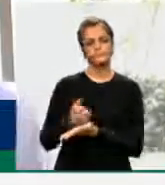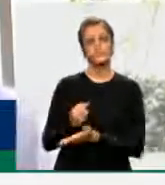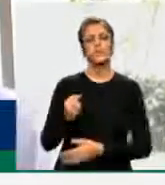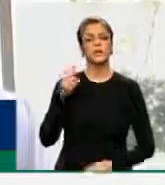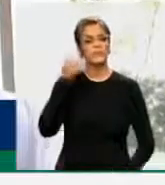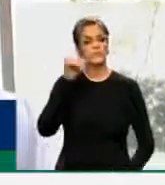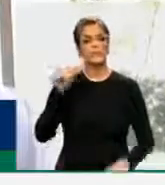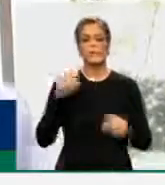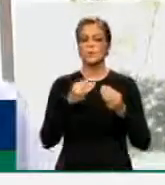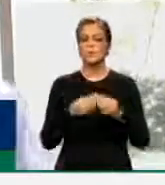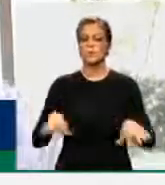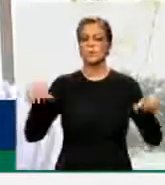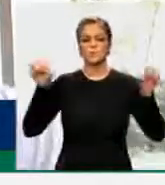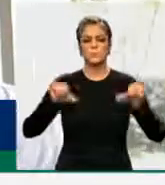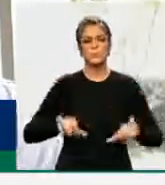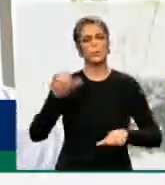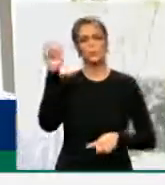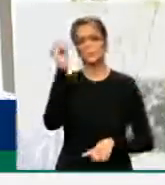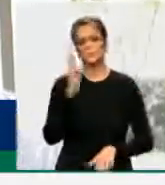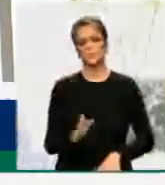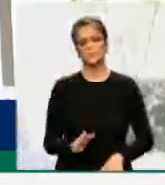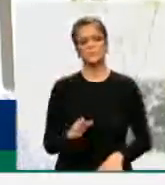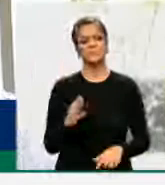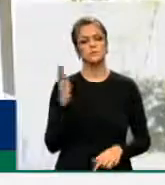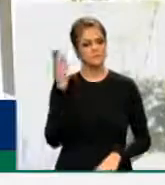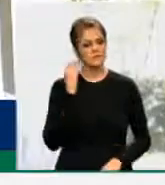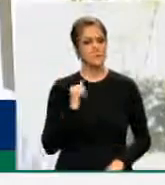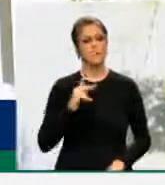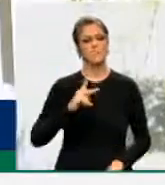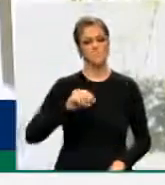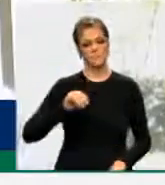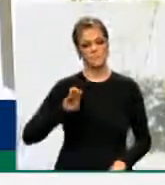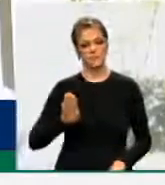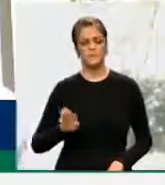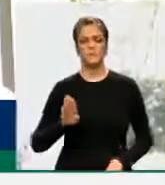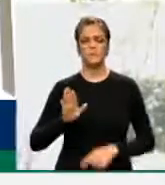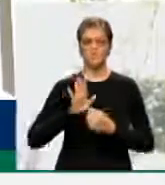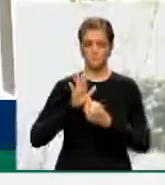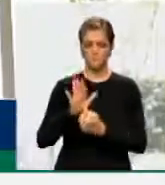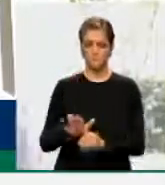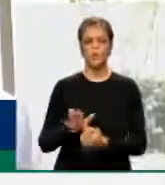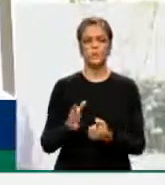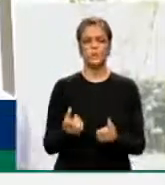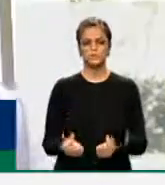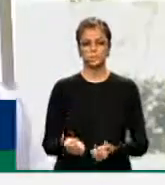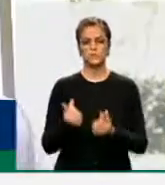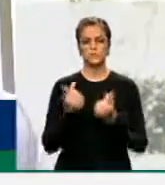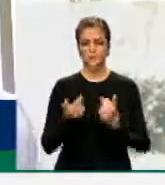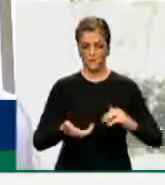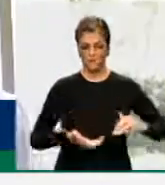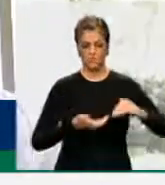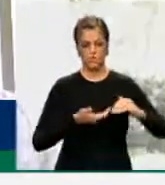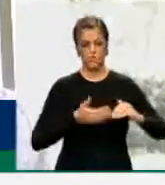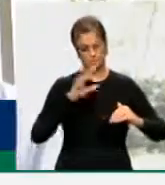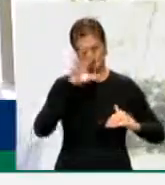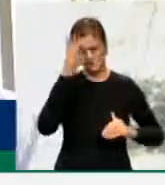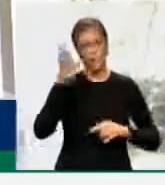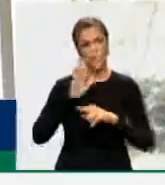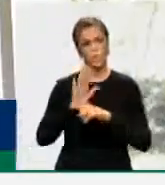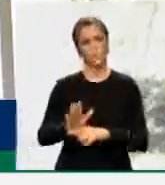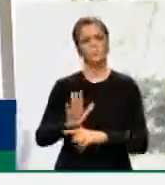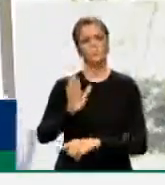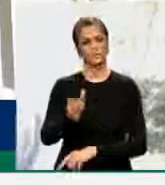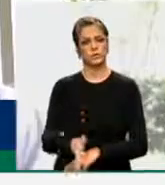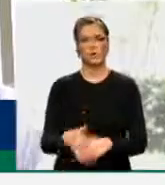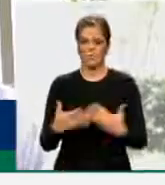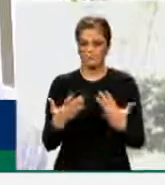impactado pela queda econômica. Isso aí o PIB já mostrou que o auxílio emergencial, que é da iniciativa do parlamento, ajudou o Brasil. Então, vamos ajudar aqueles